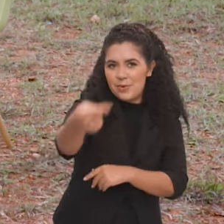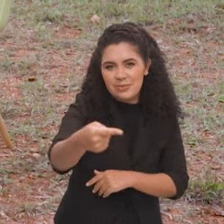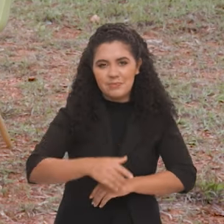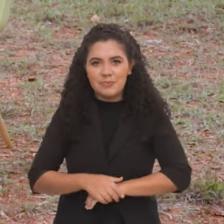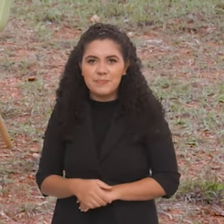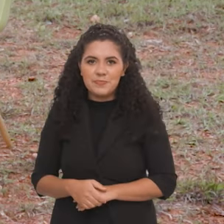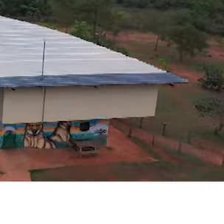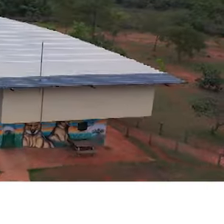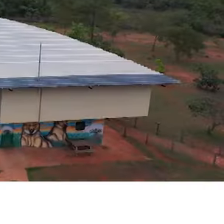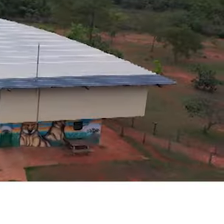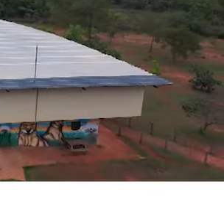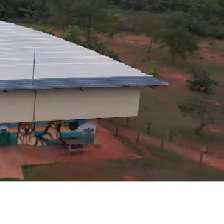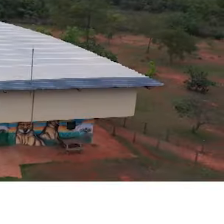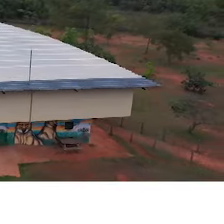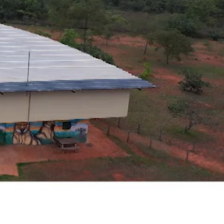próximo programa.